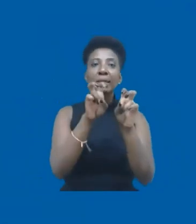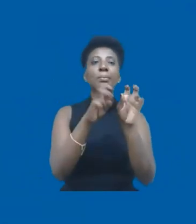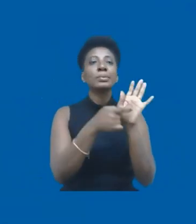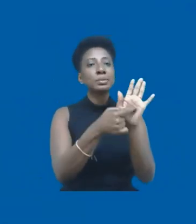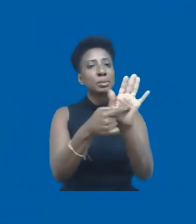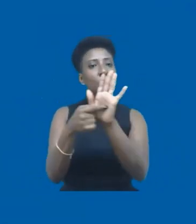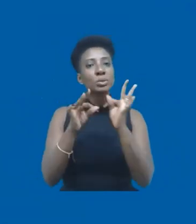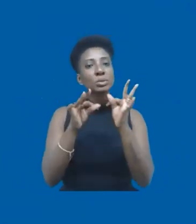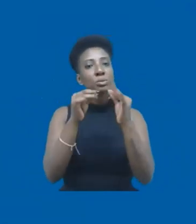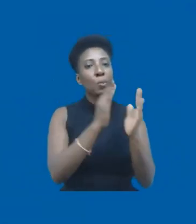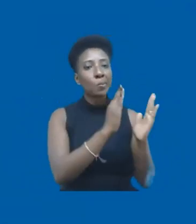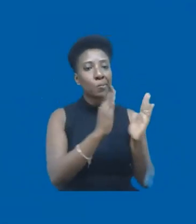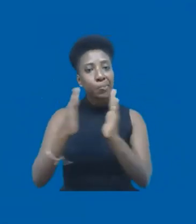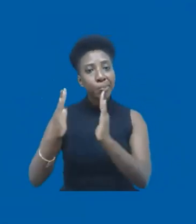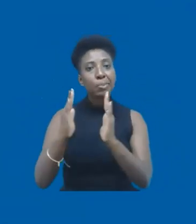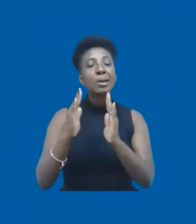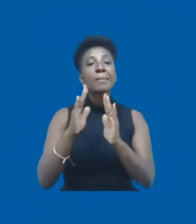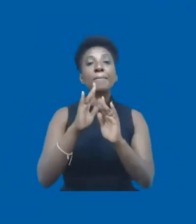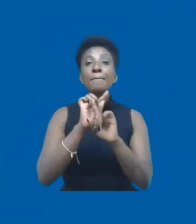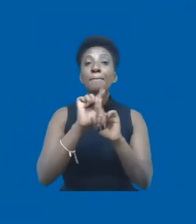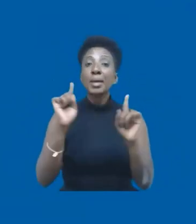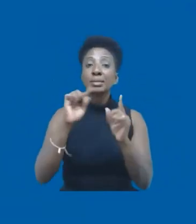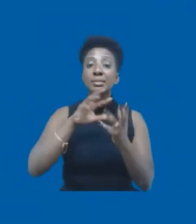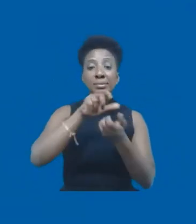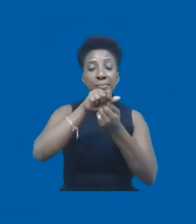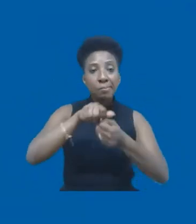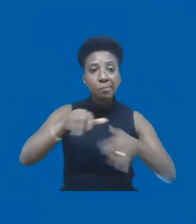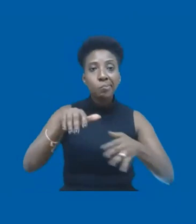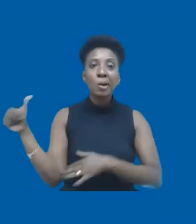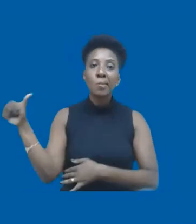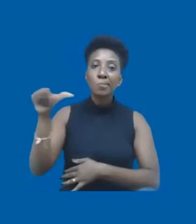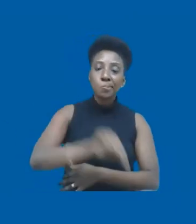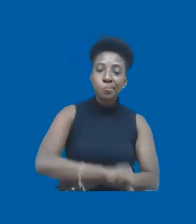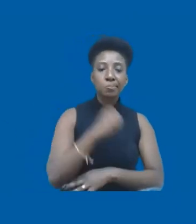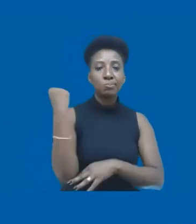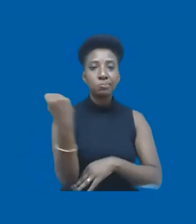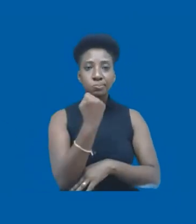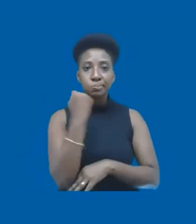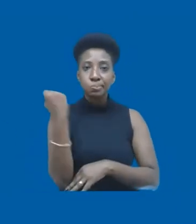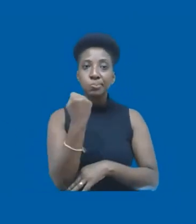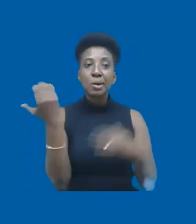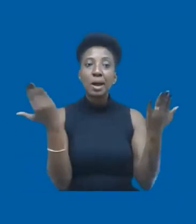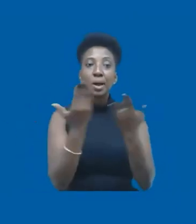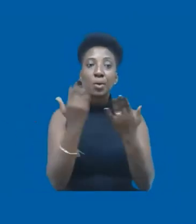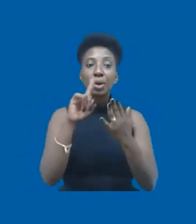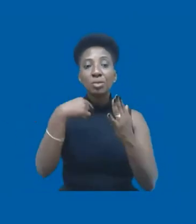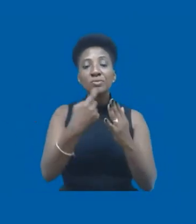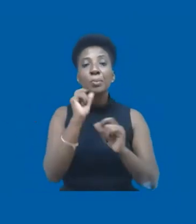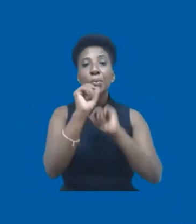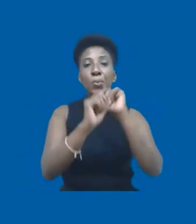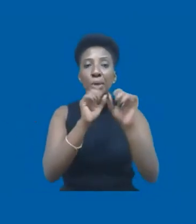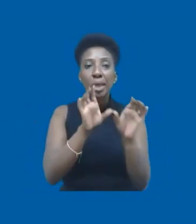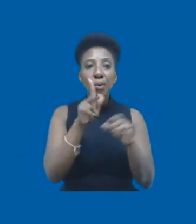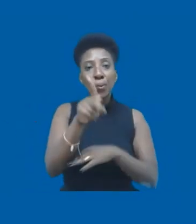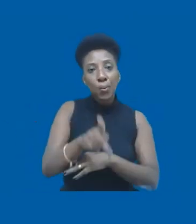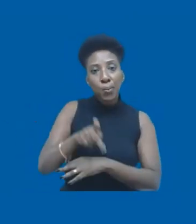todo esse período, e a pandemia agravou ainda mais, acelerou todo esse processo, e vemos agora mais da metade da população brasileira em